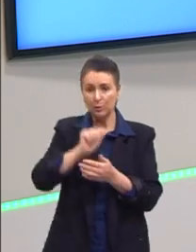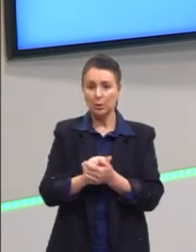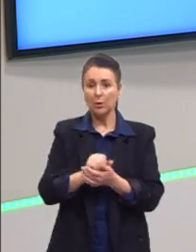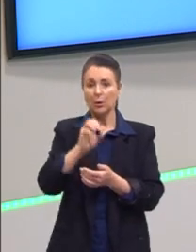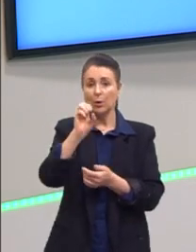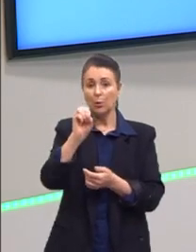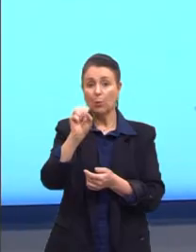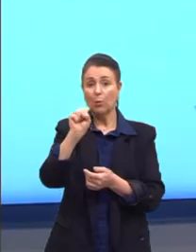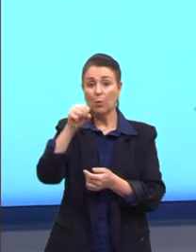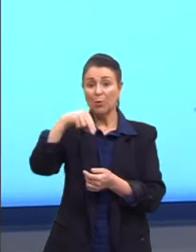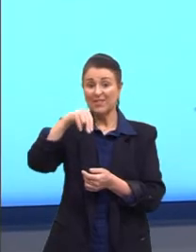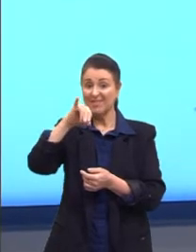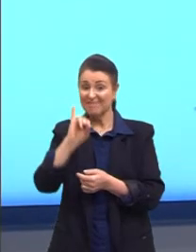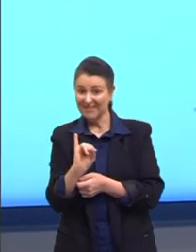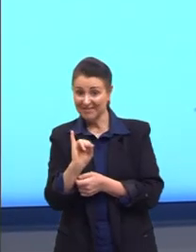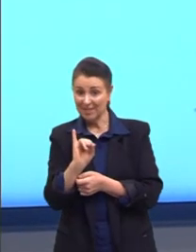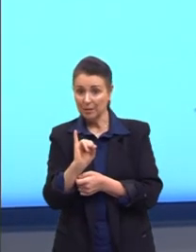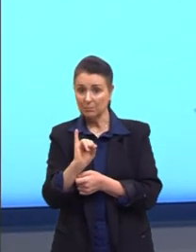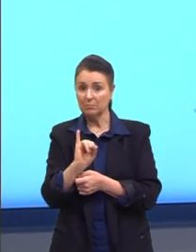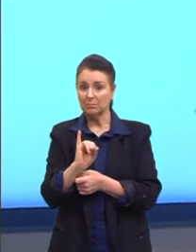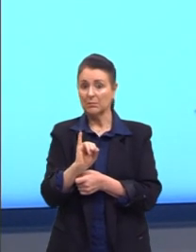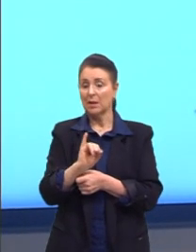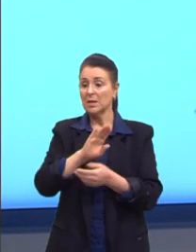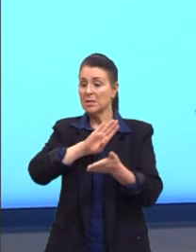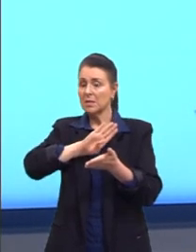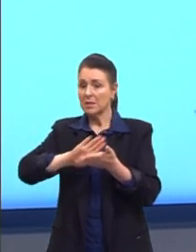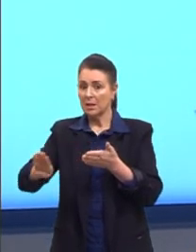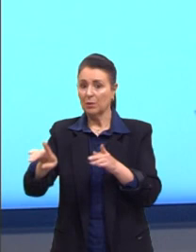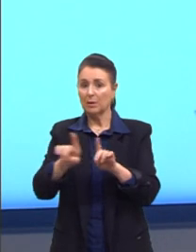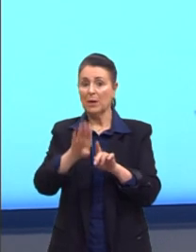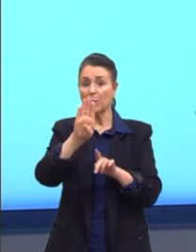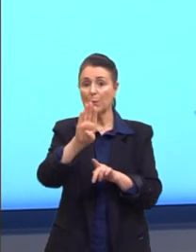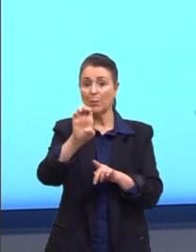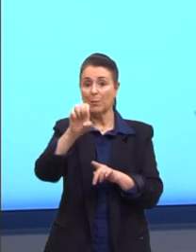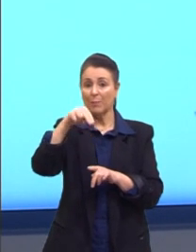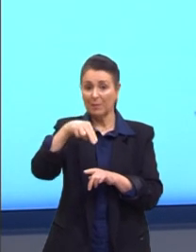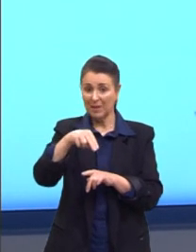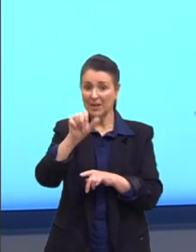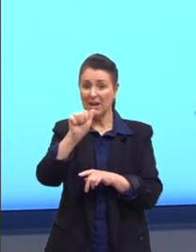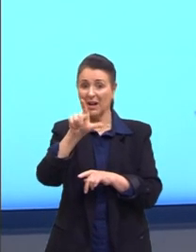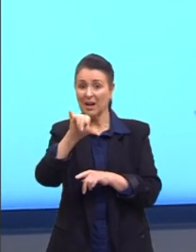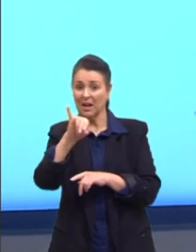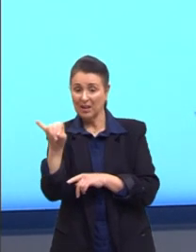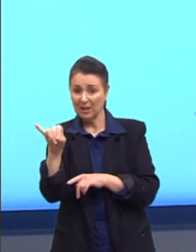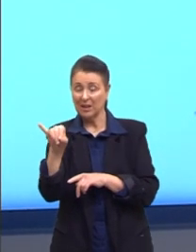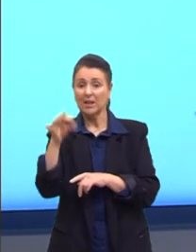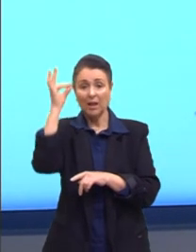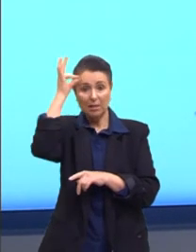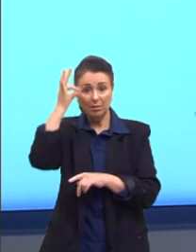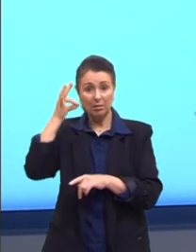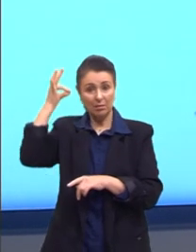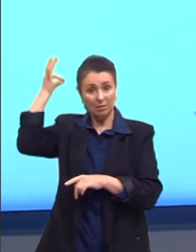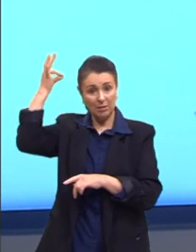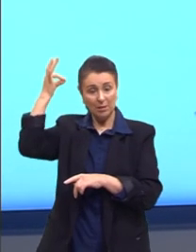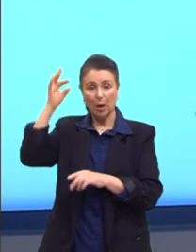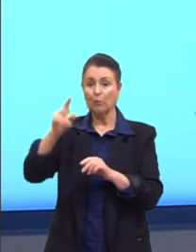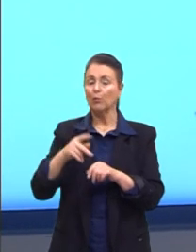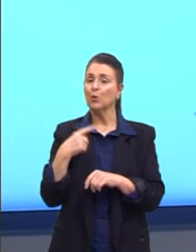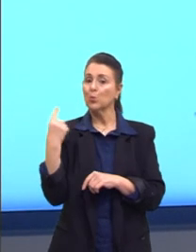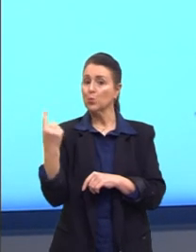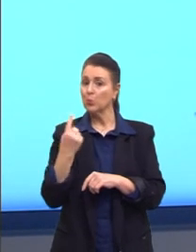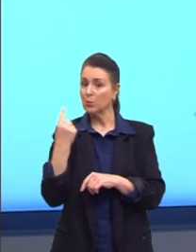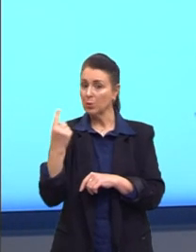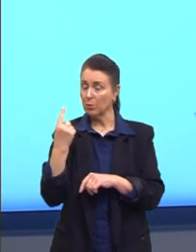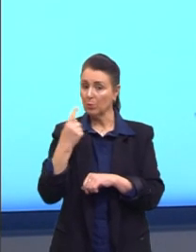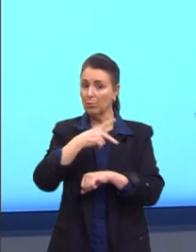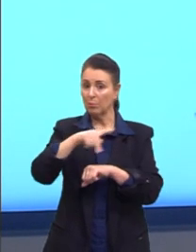Osnimo Barque sendo derrubado, deposto. Ben Ali, na Tunísia, também foi deposto, e é o único país, como eu falei para vocês, que